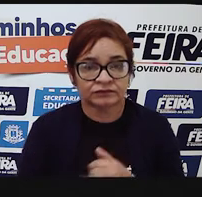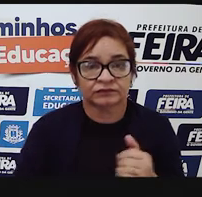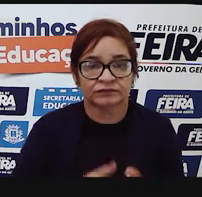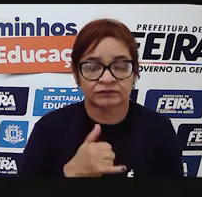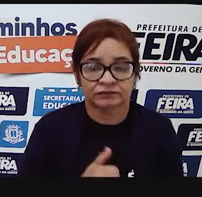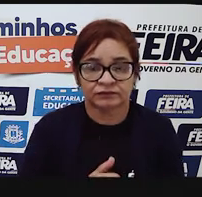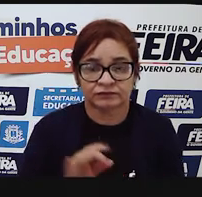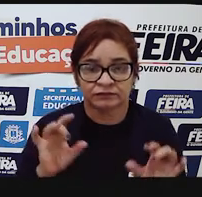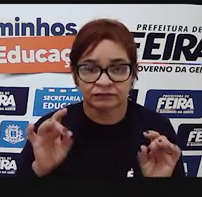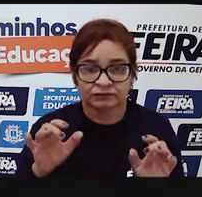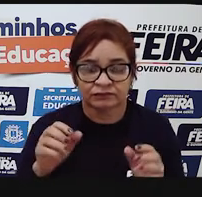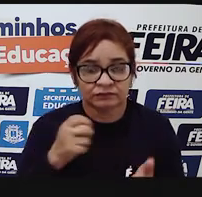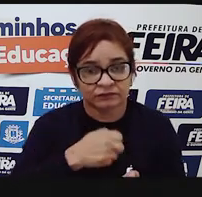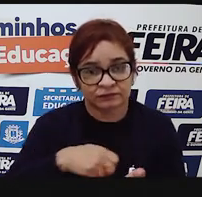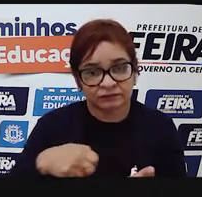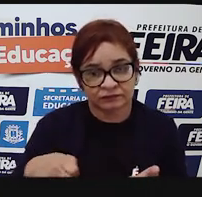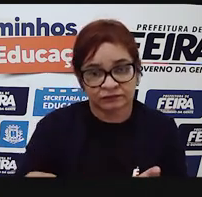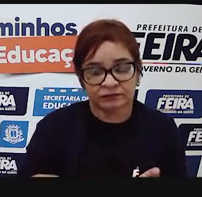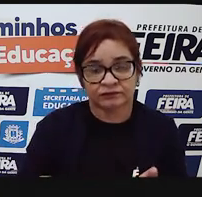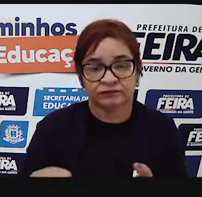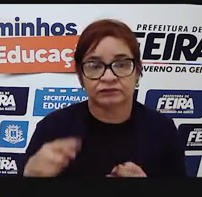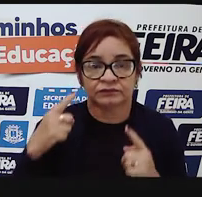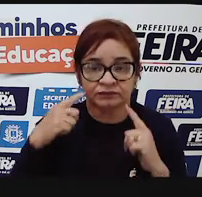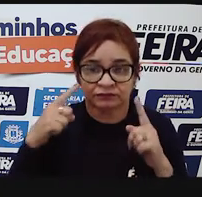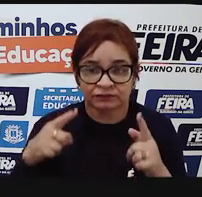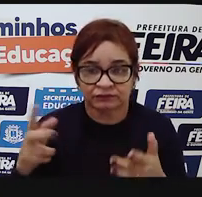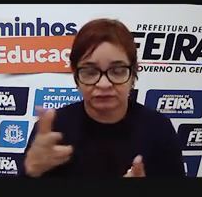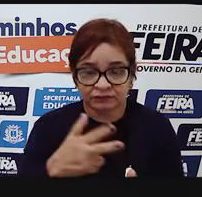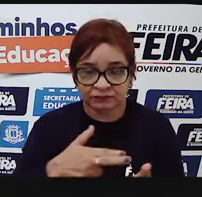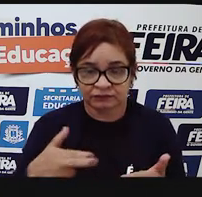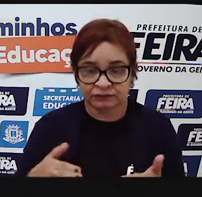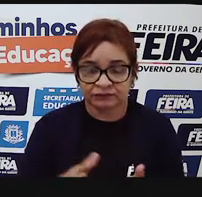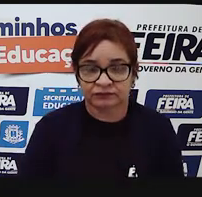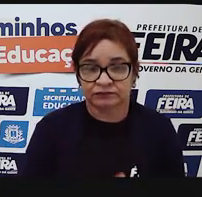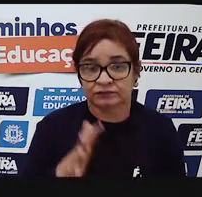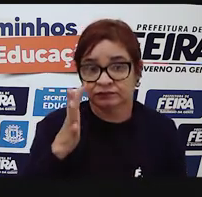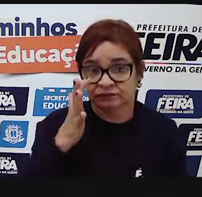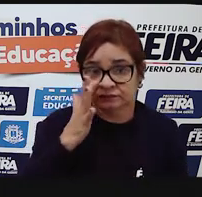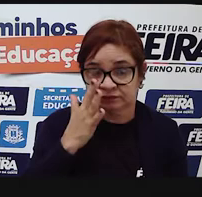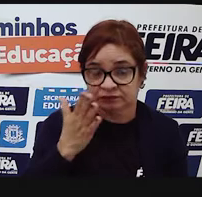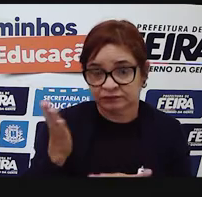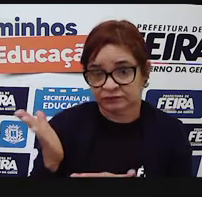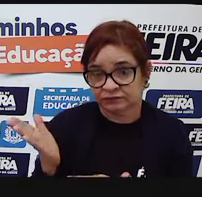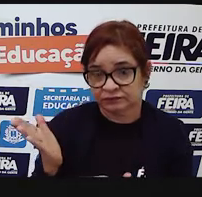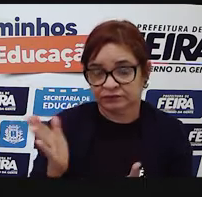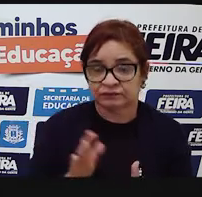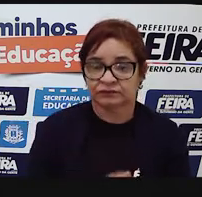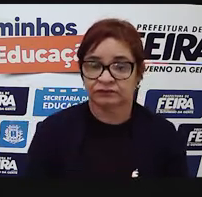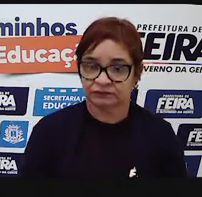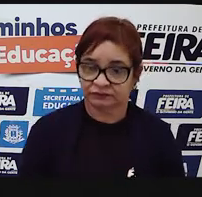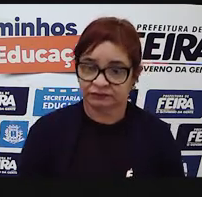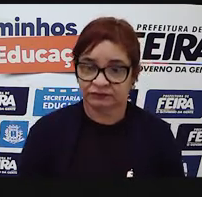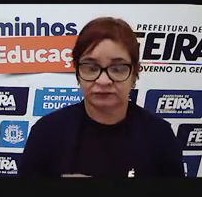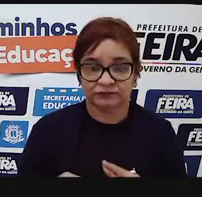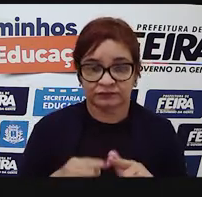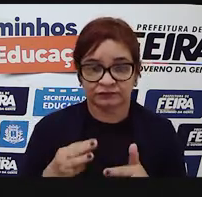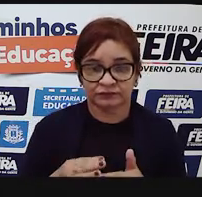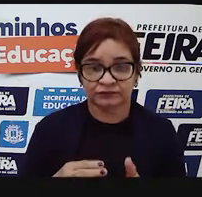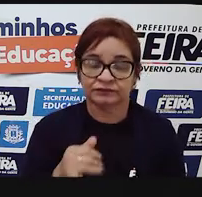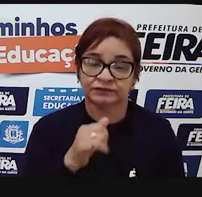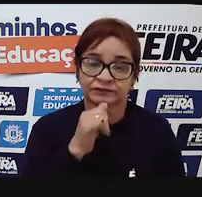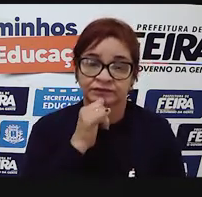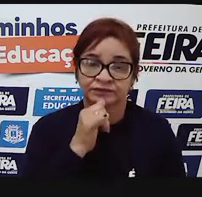apenas o texto escrito. Tem a imagem também. Então, observe. Aí temos três exemplos